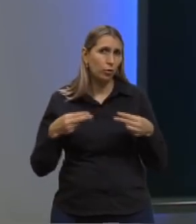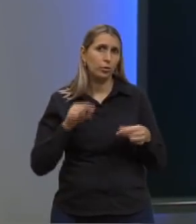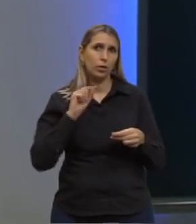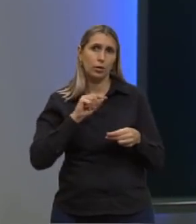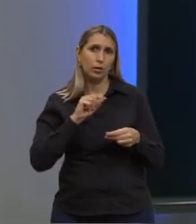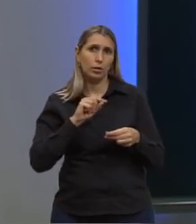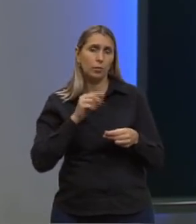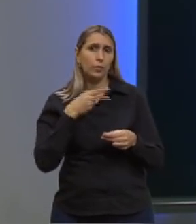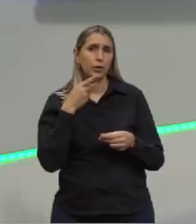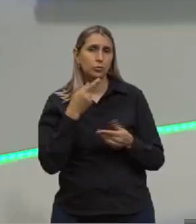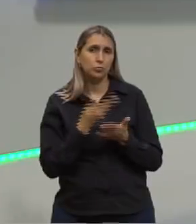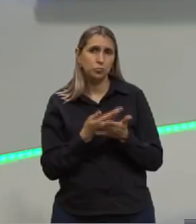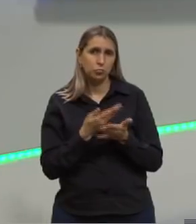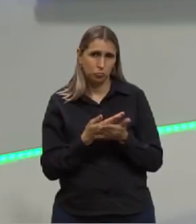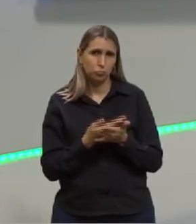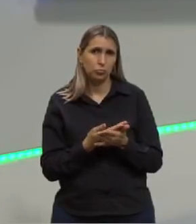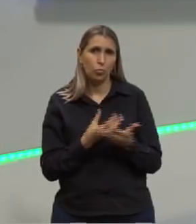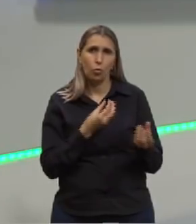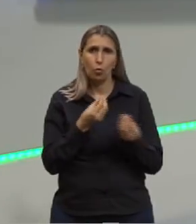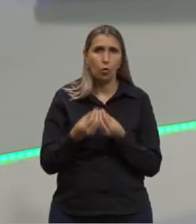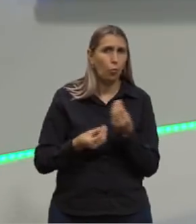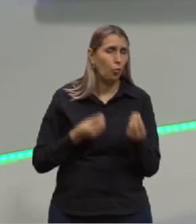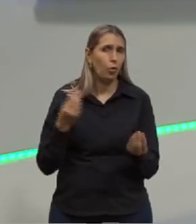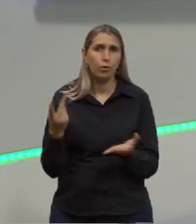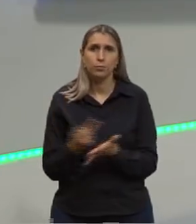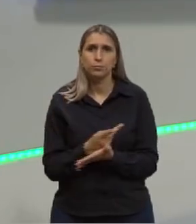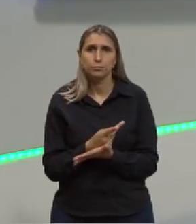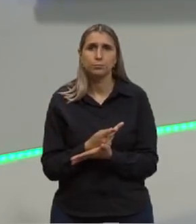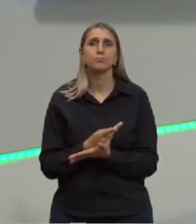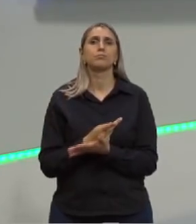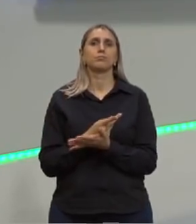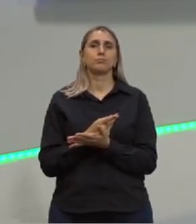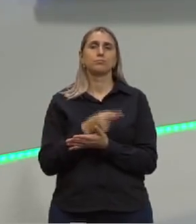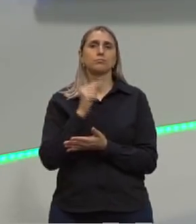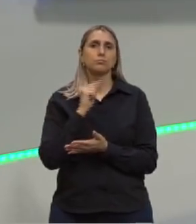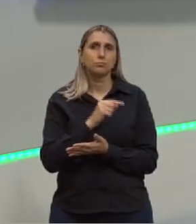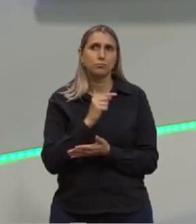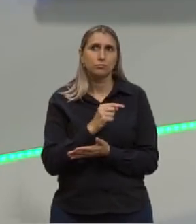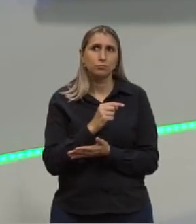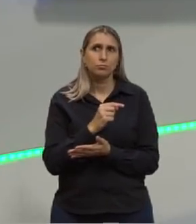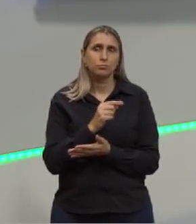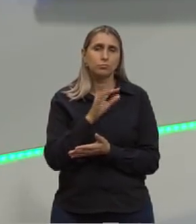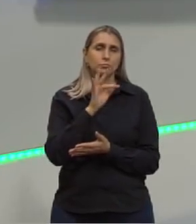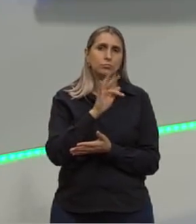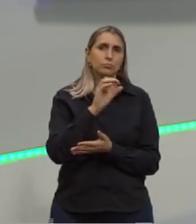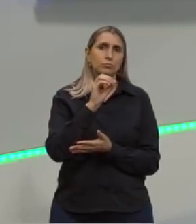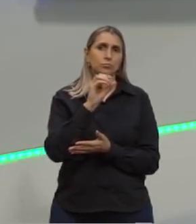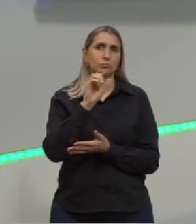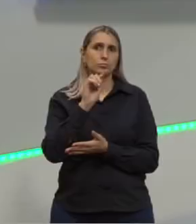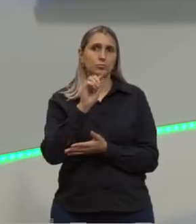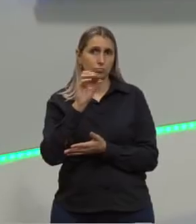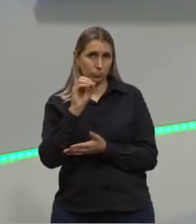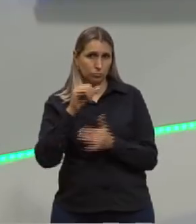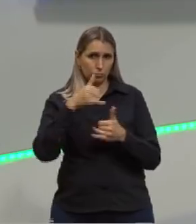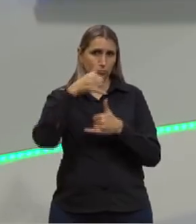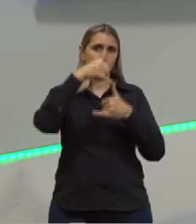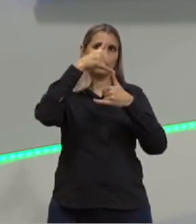aqui para a gente falar, como que acontece. Então, esses fosfolipídios aqui, que são